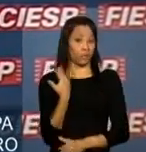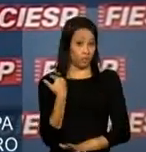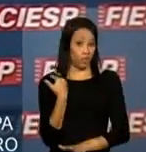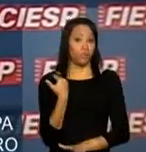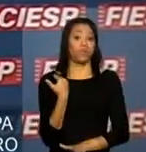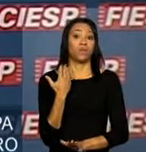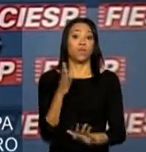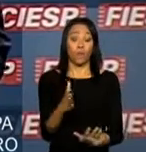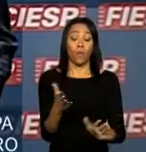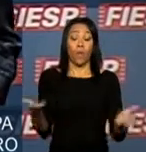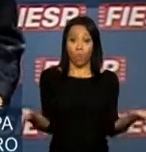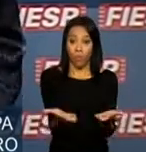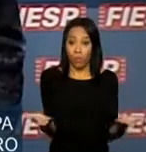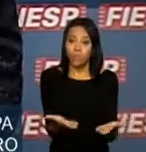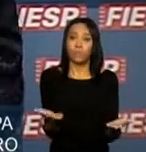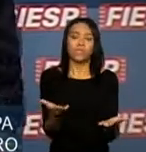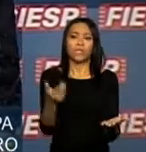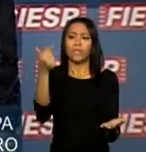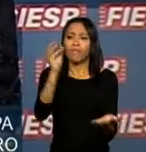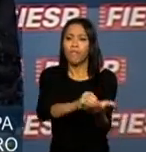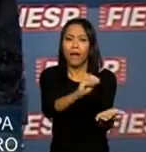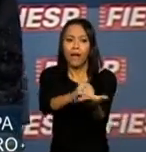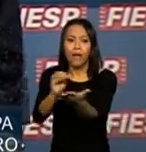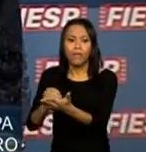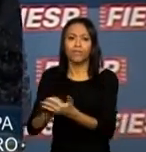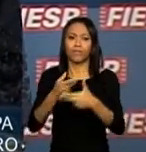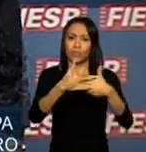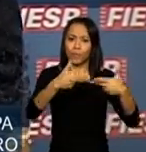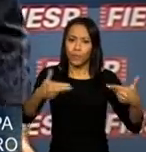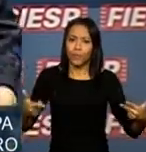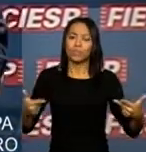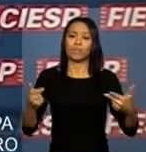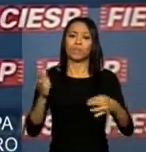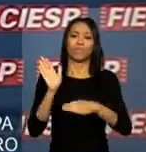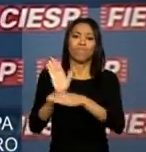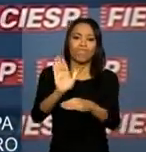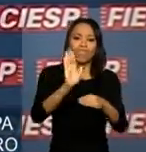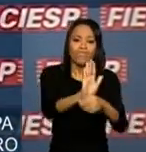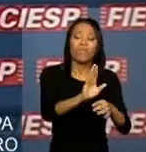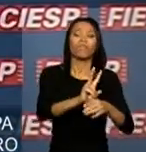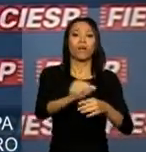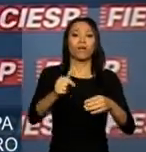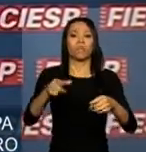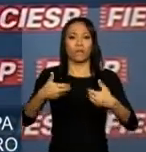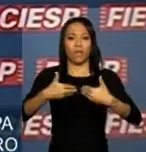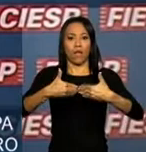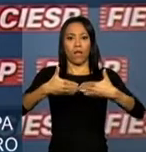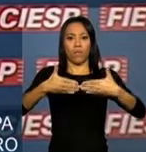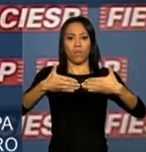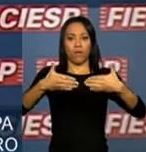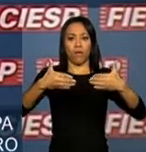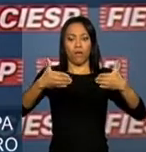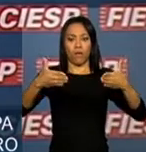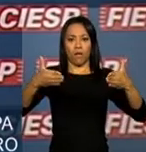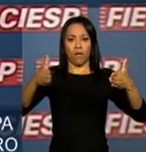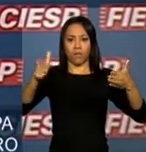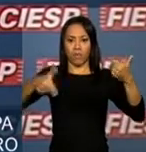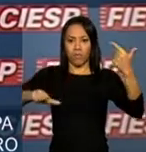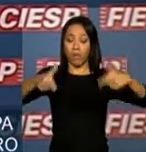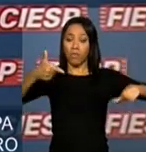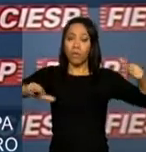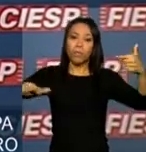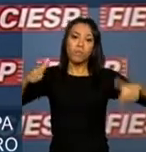negócios e investimentos atreladas à era serão ampliadas ainda mais com a